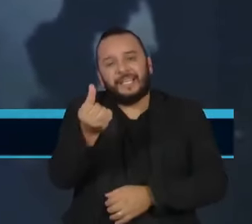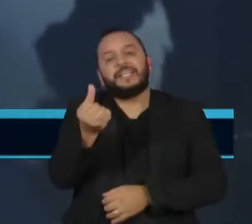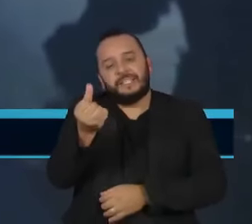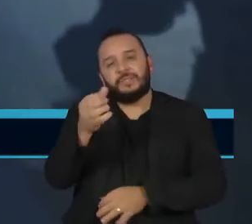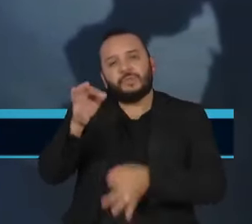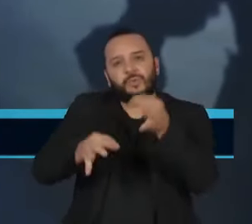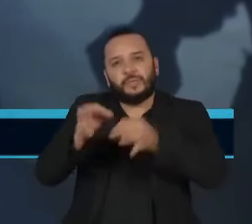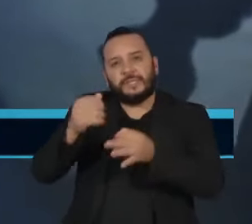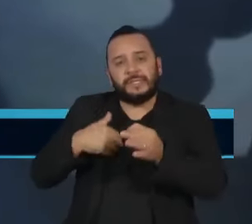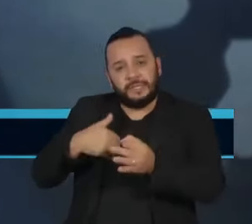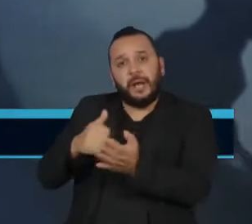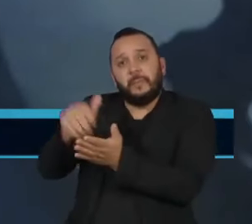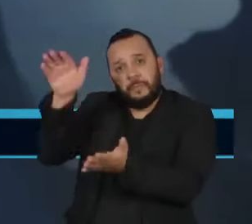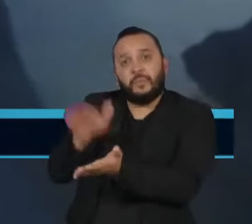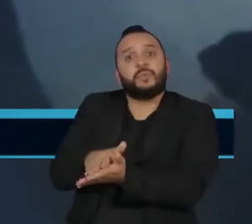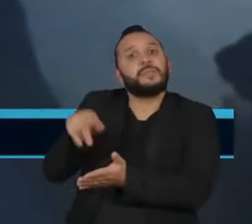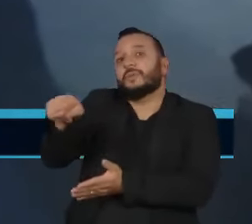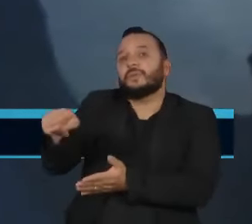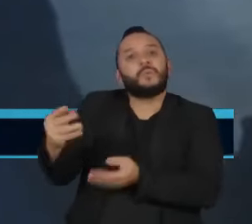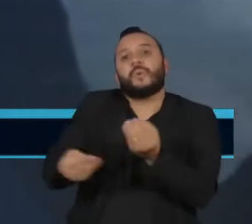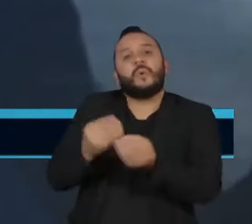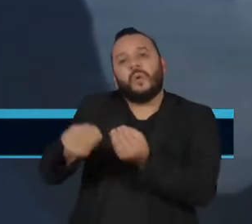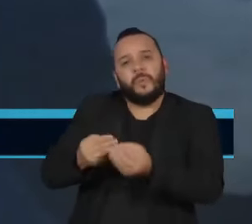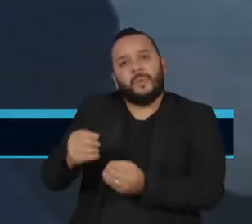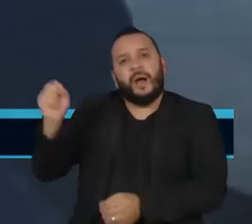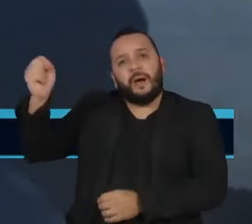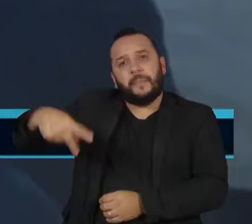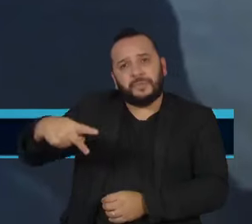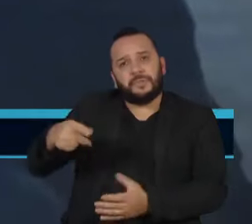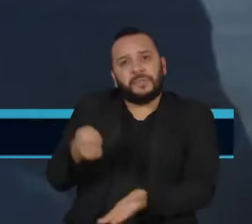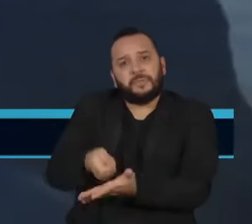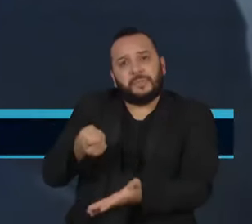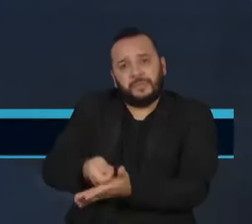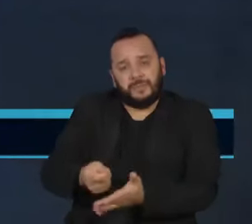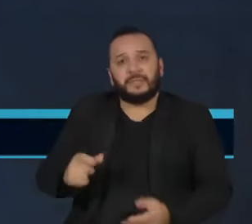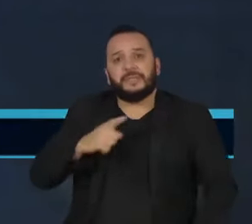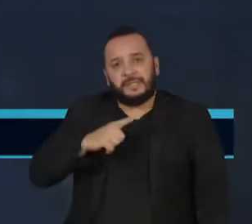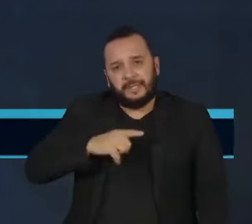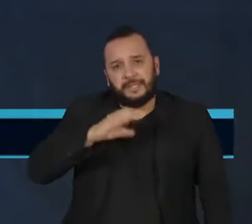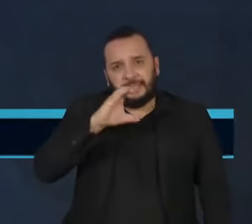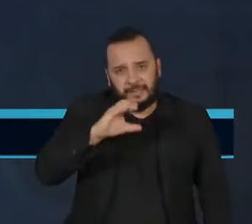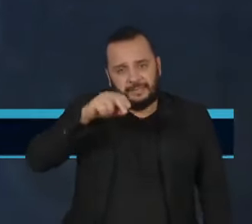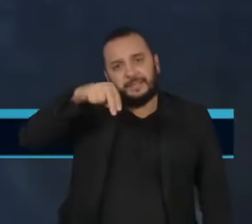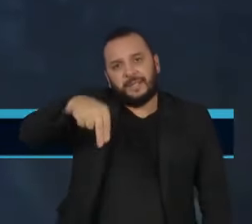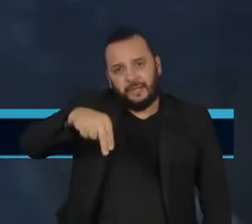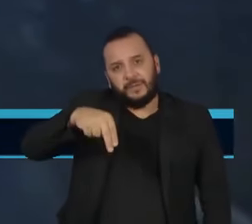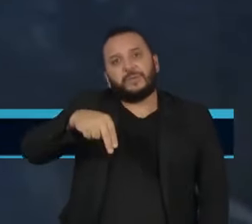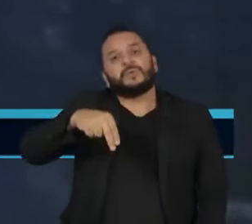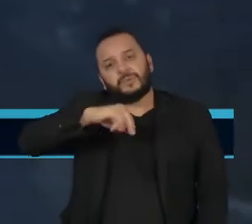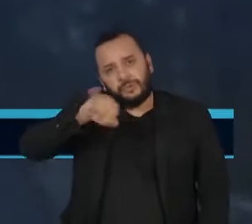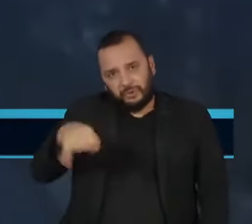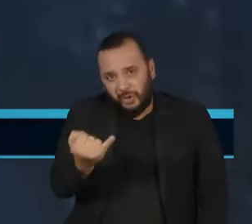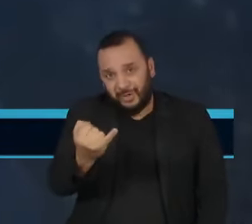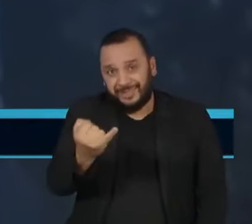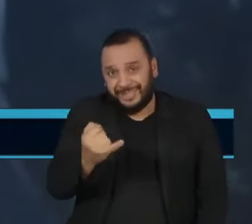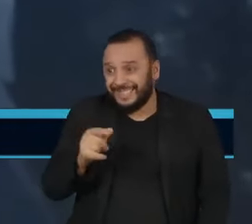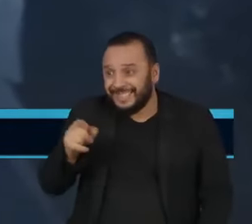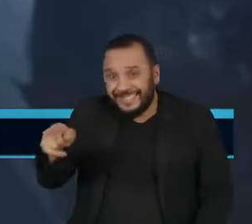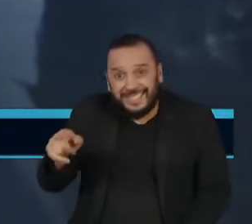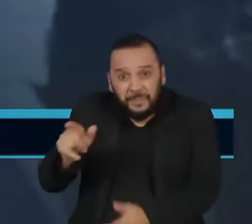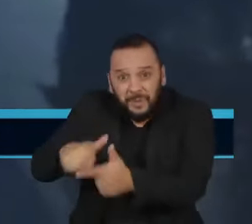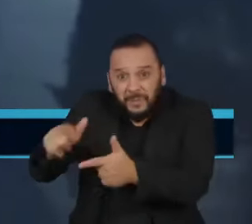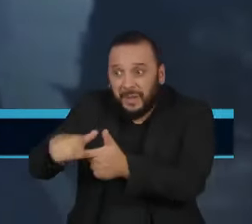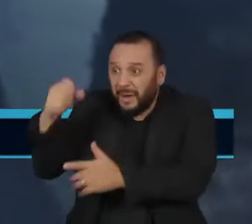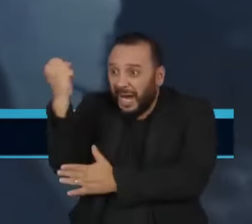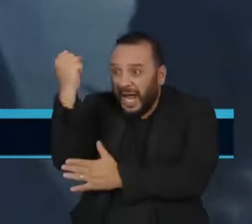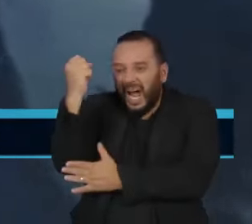com a aposentadoria compulsória. A penalidade aplicada pelo Conselho Nacional de Justiça aos magistrados em casos graves tem